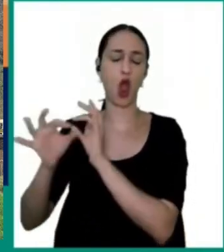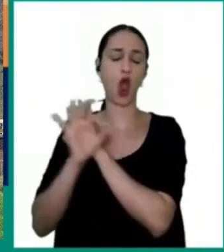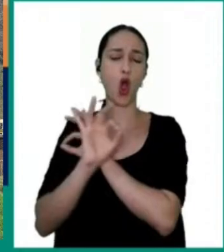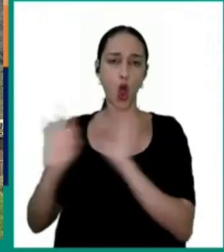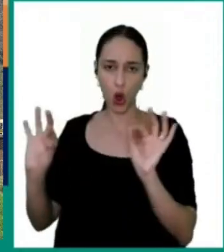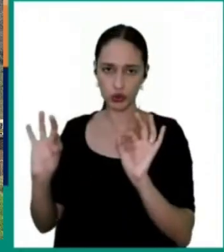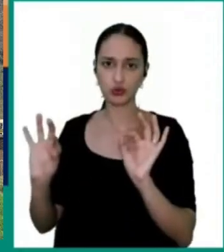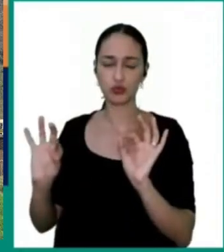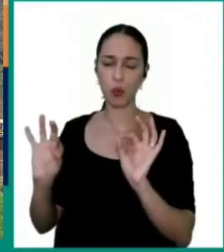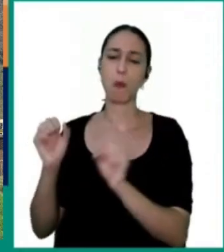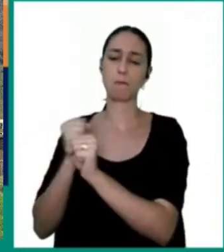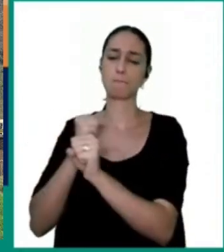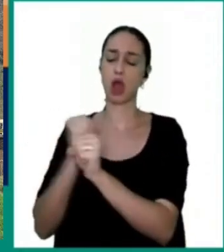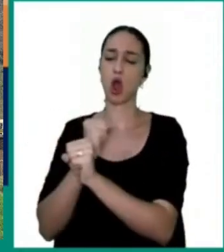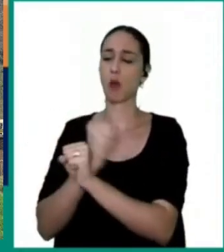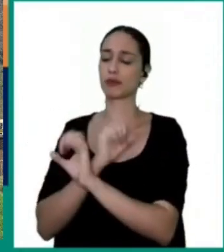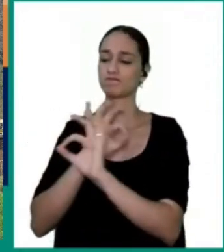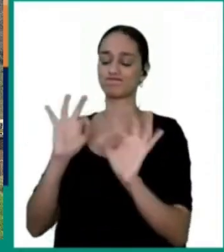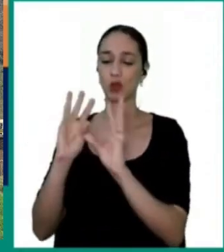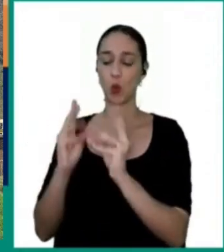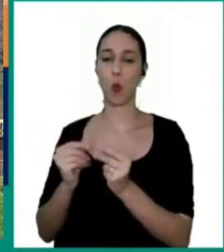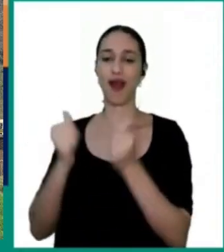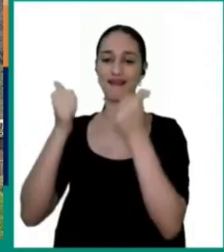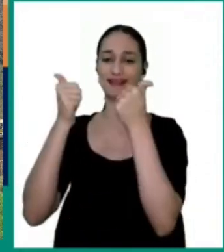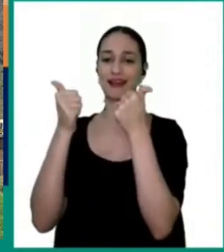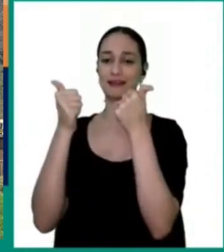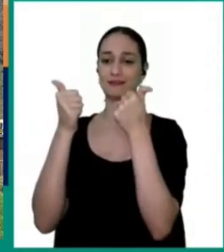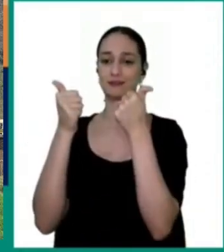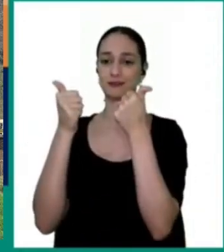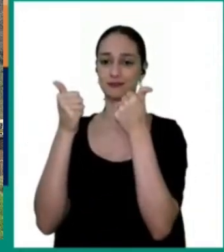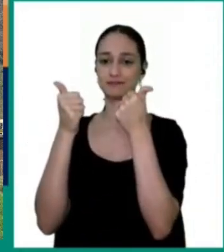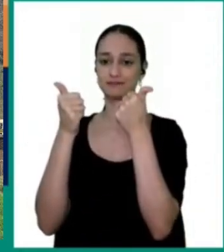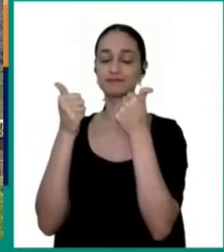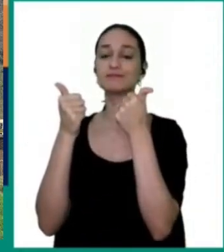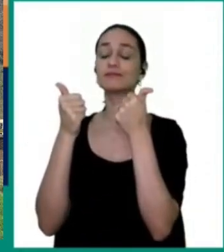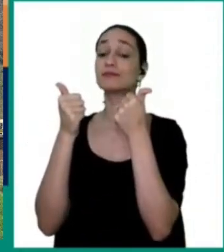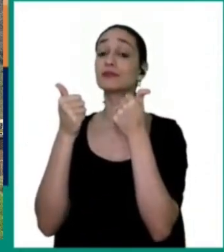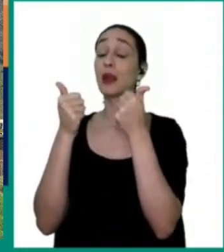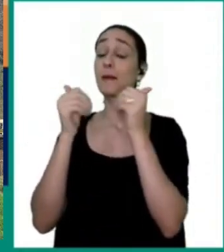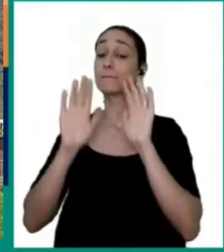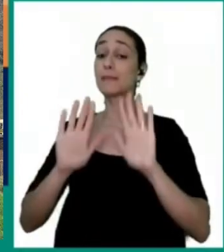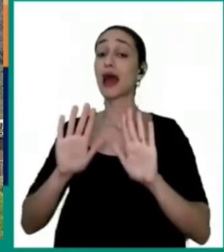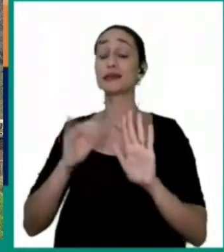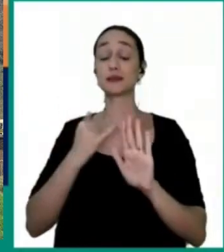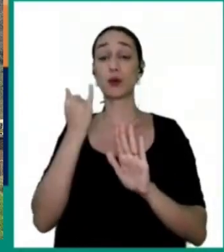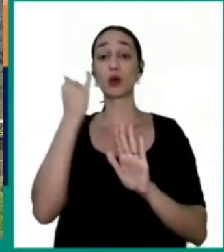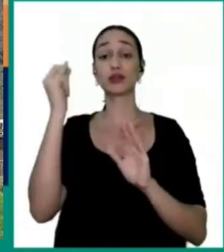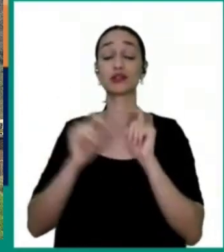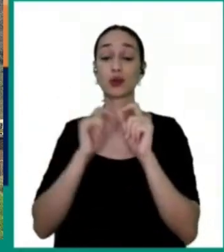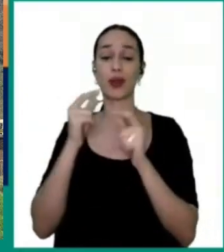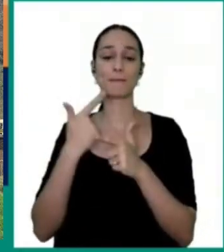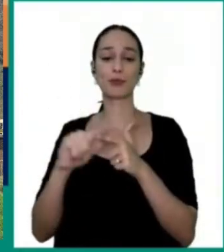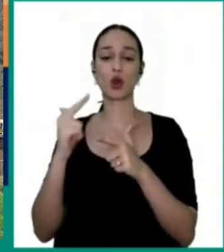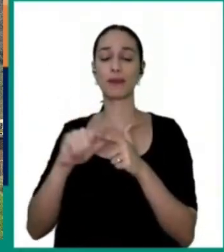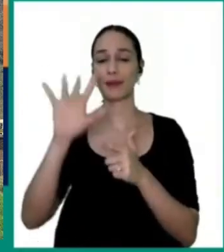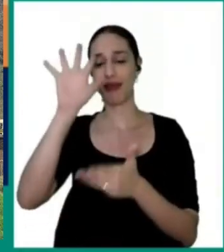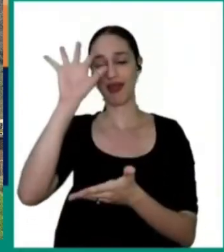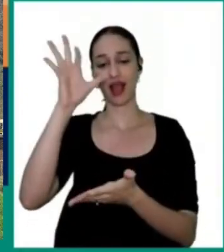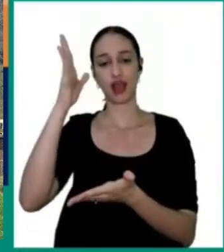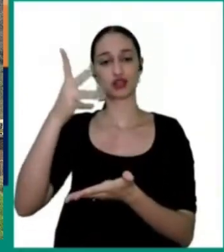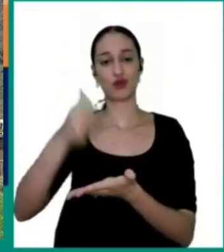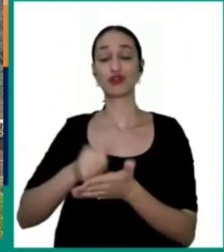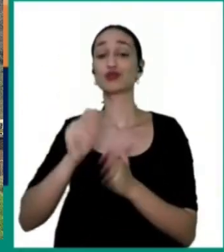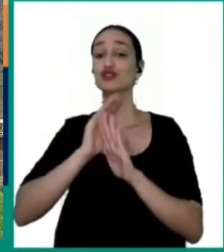isso, uma obra muito bem feita, de muita qualidade, e o que é mais importante, Paulo, o problema foi resolvido, não temos nenhum risco de um